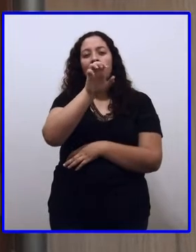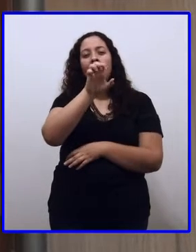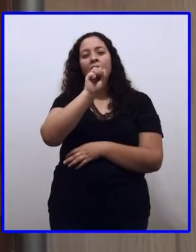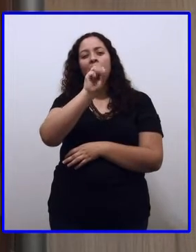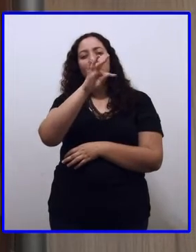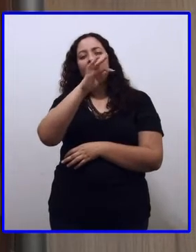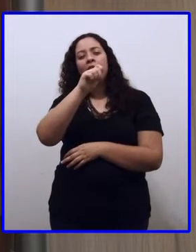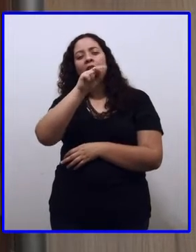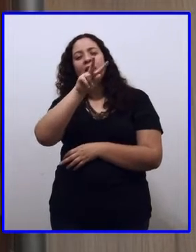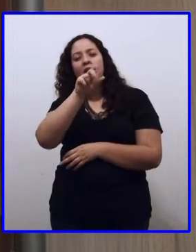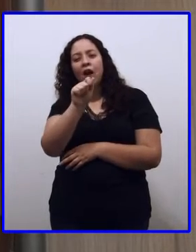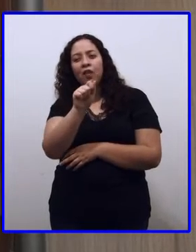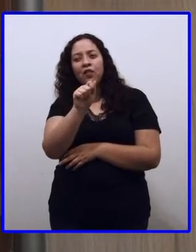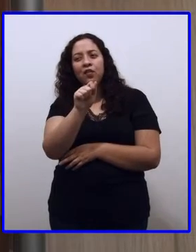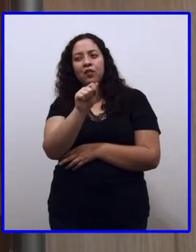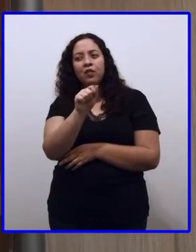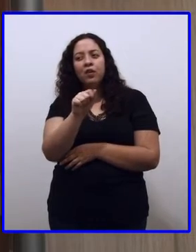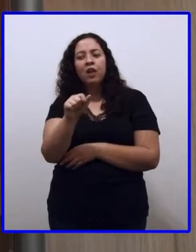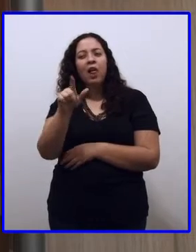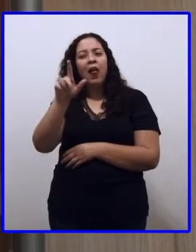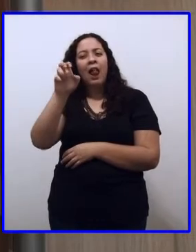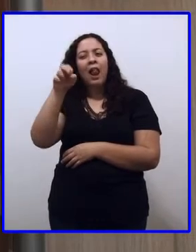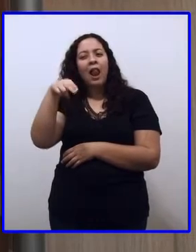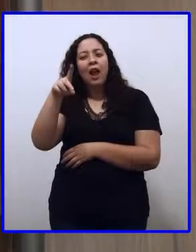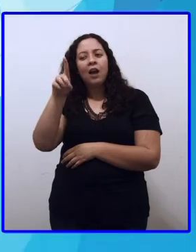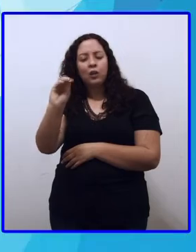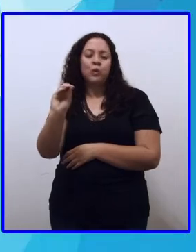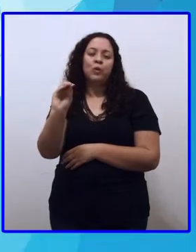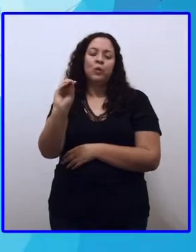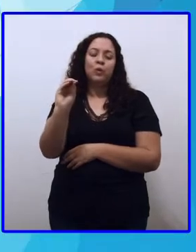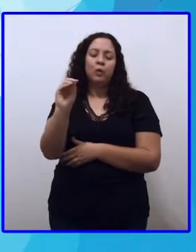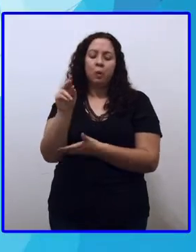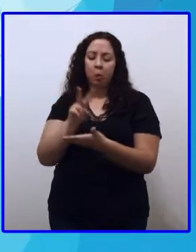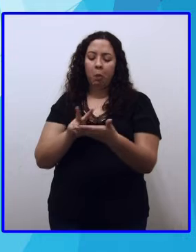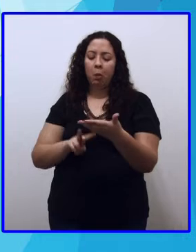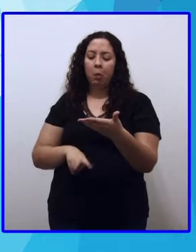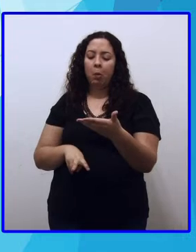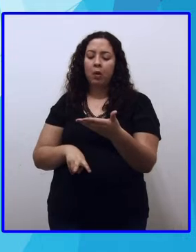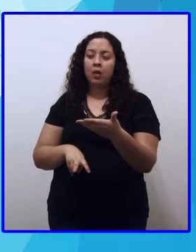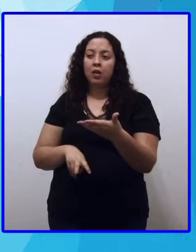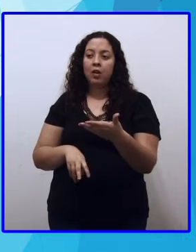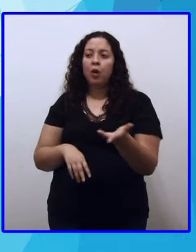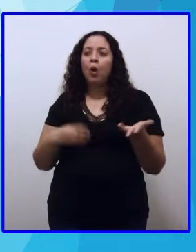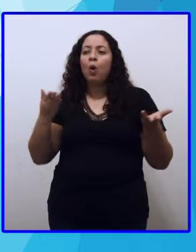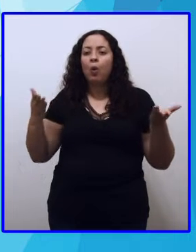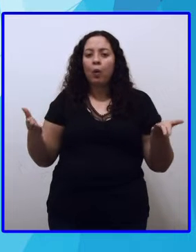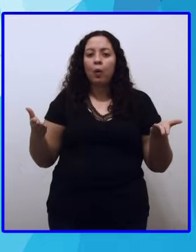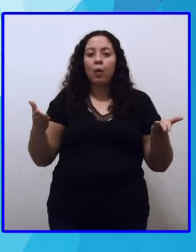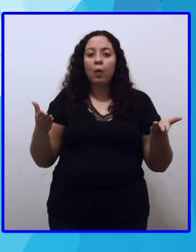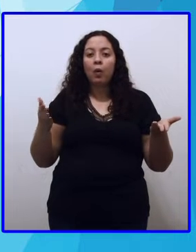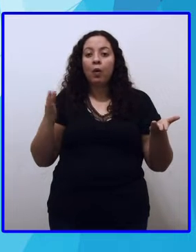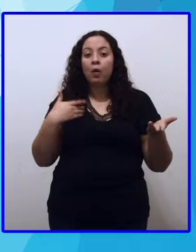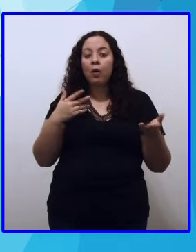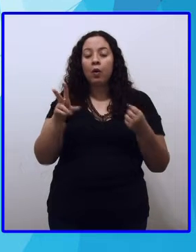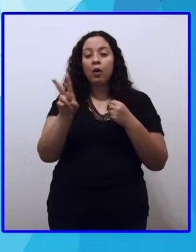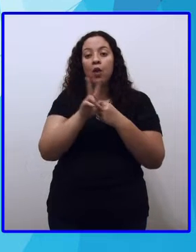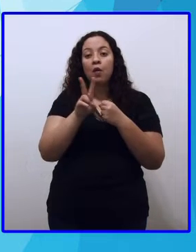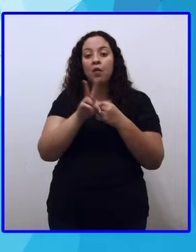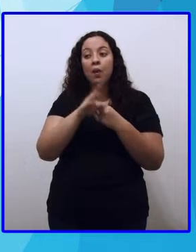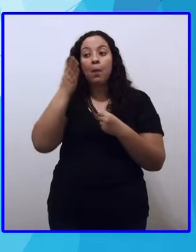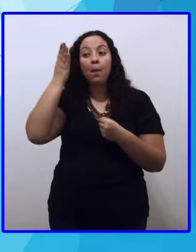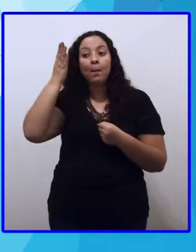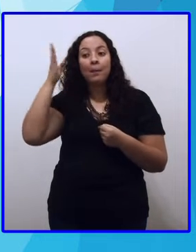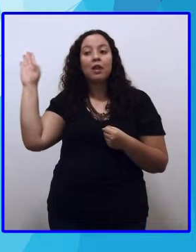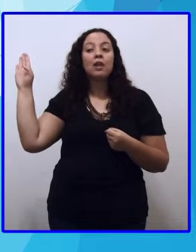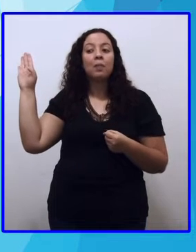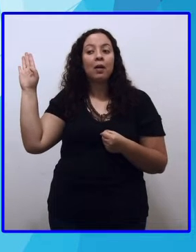Então, você aí na sua casa, pense aí. Papai estava lendo jornal. Qual será que é o verbo principal dessa frase?